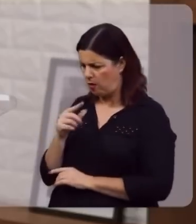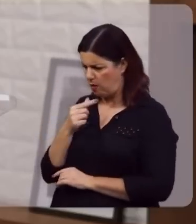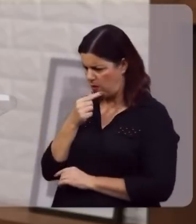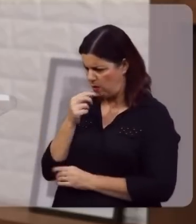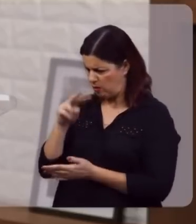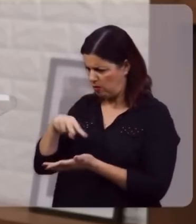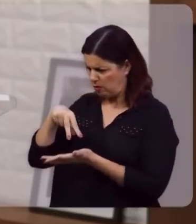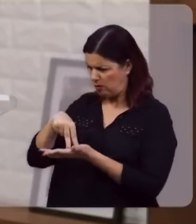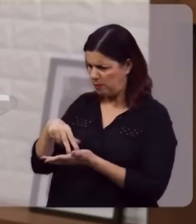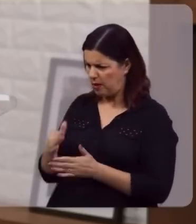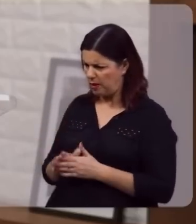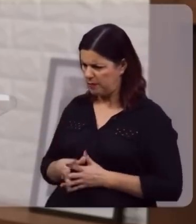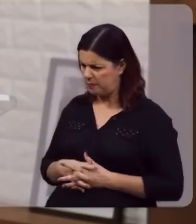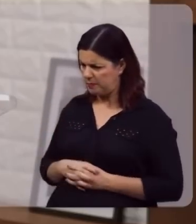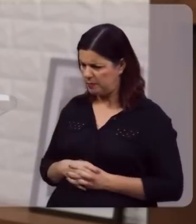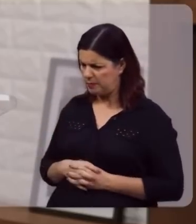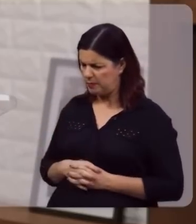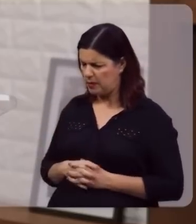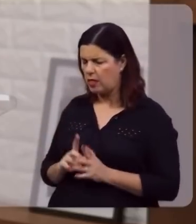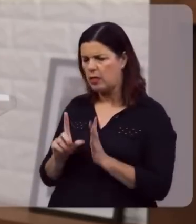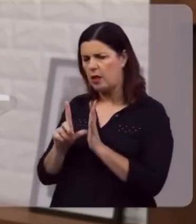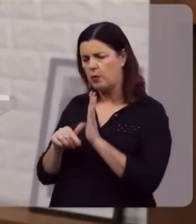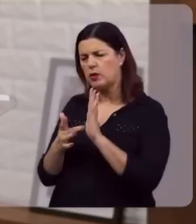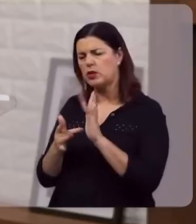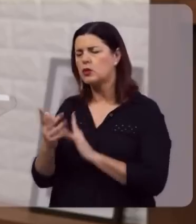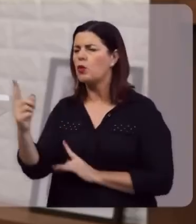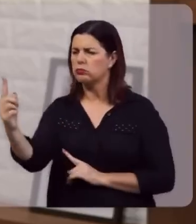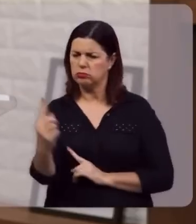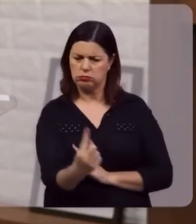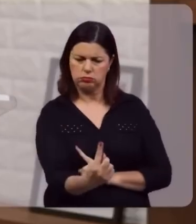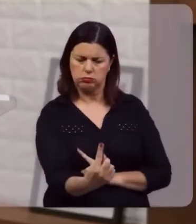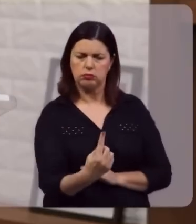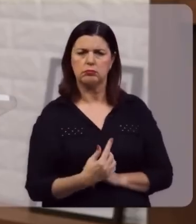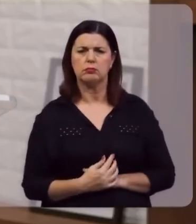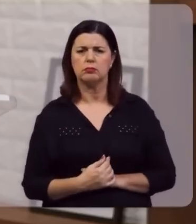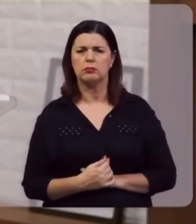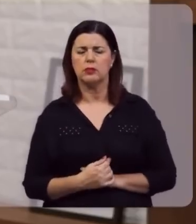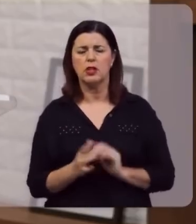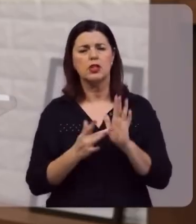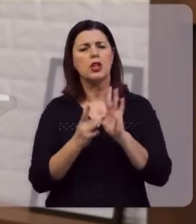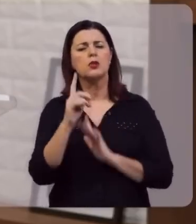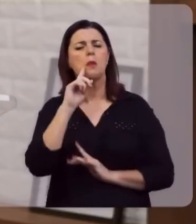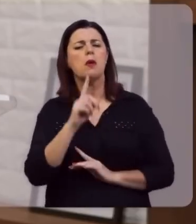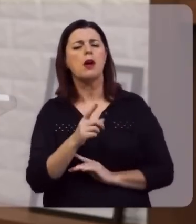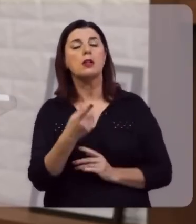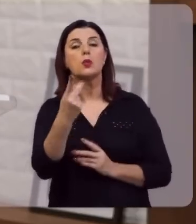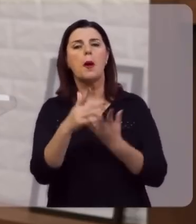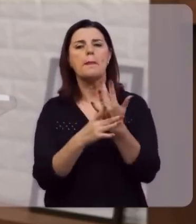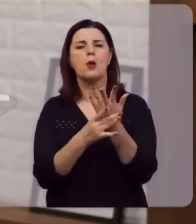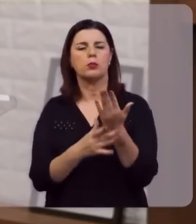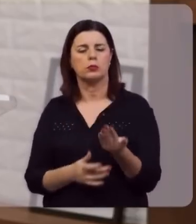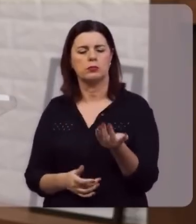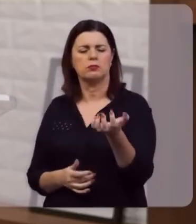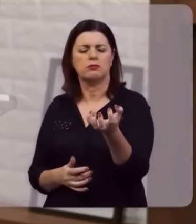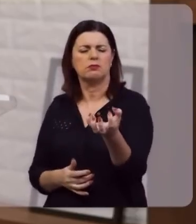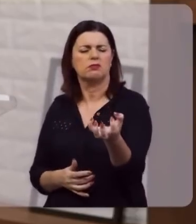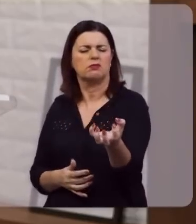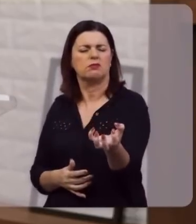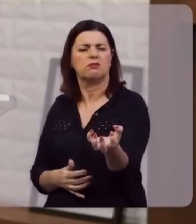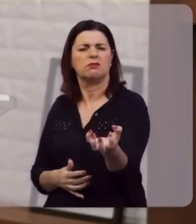aquele homem e diz, fica de pé, depois Jesus diz, vem para o meio, depois Jesus diz, estenda a tua mão,